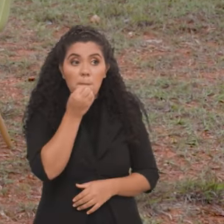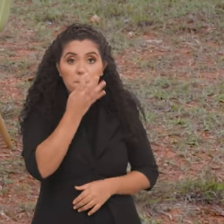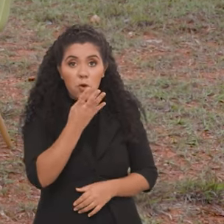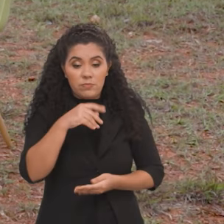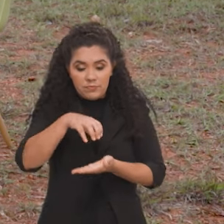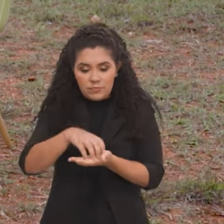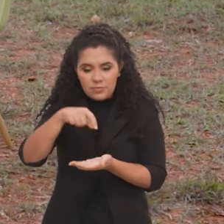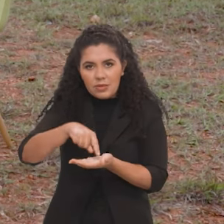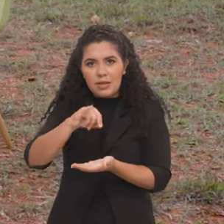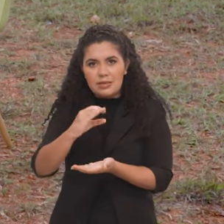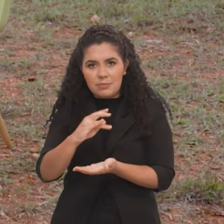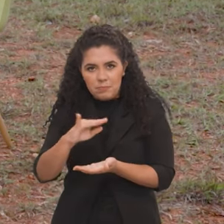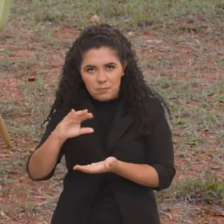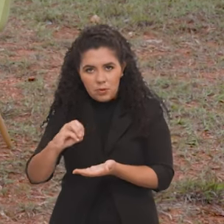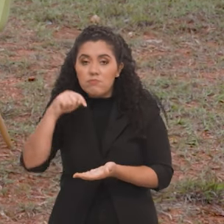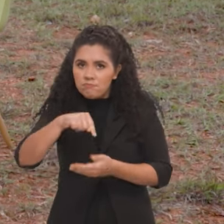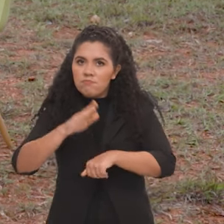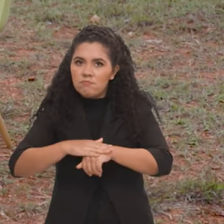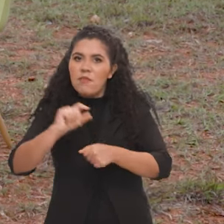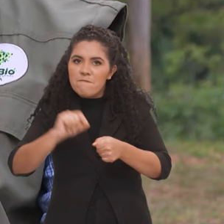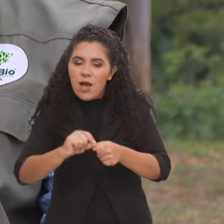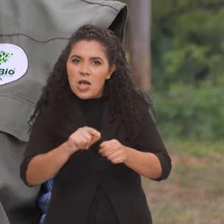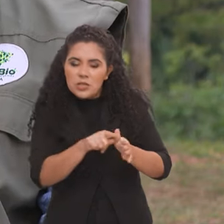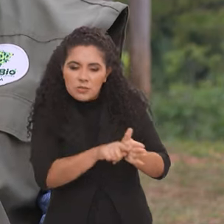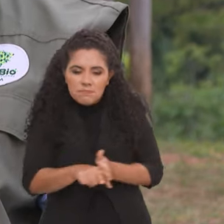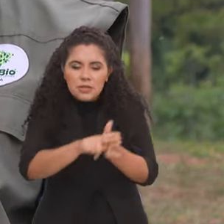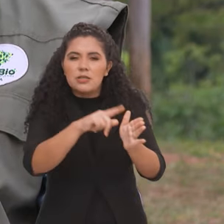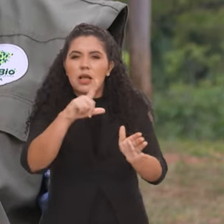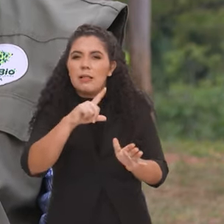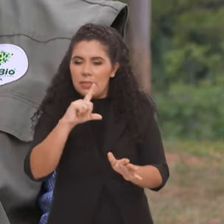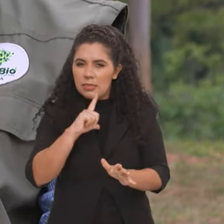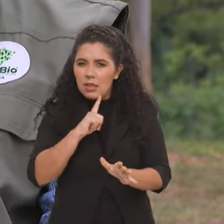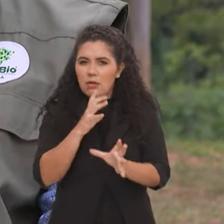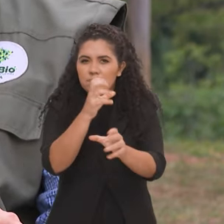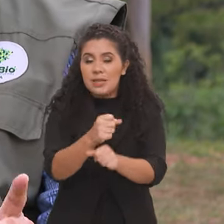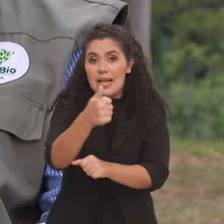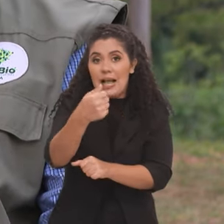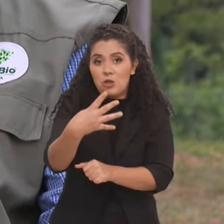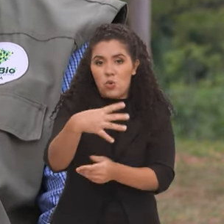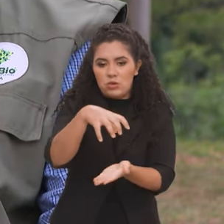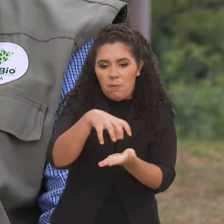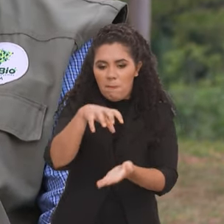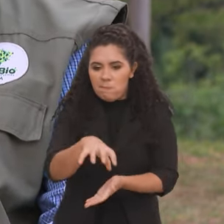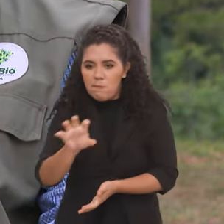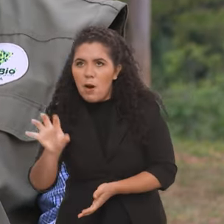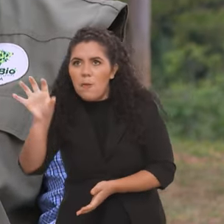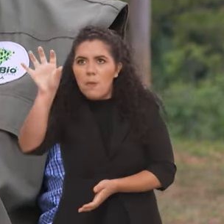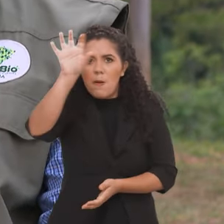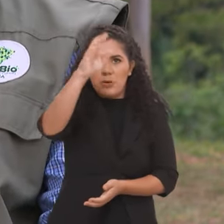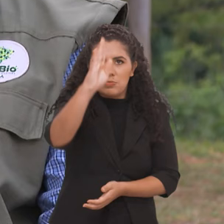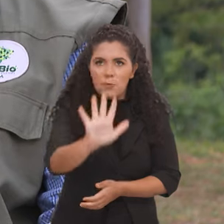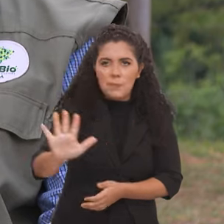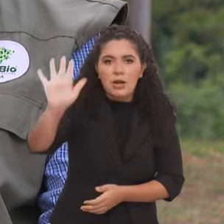ICMBio, ele promove pesquisas, para isso, nós temos 14 centros espalhados também no território nacional,